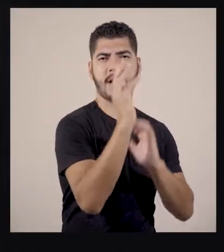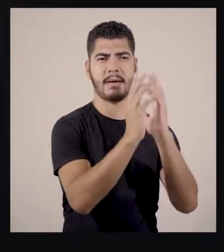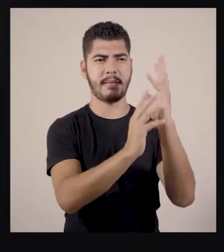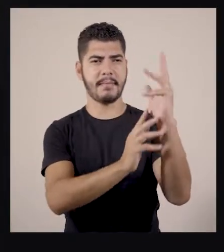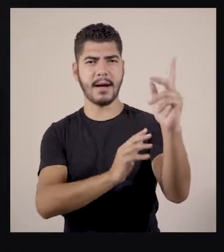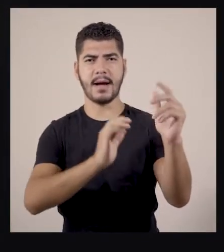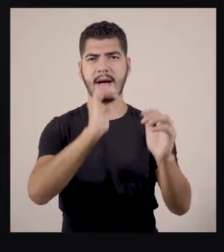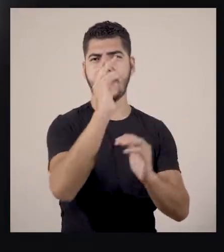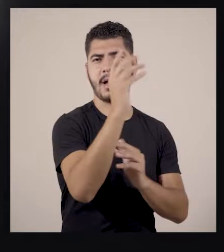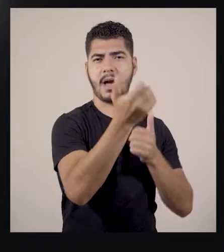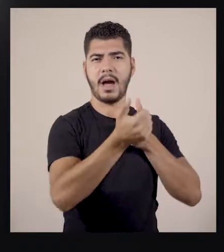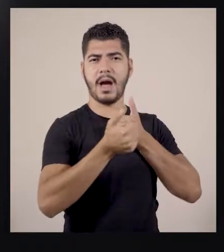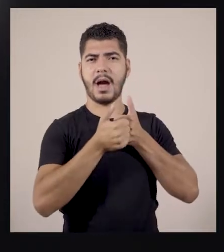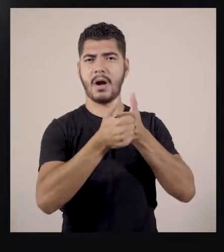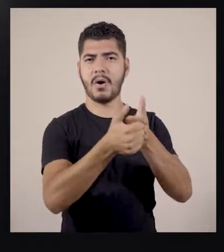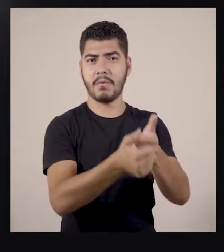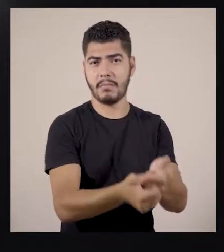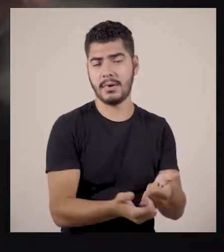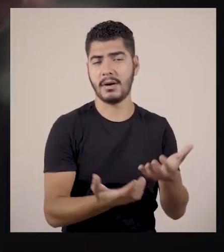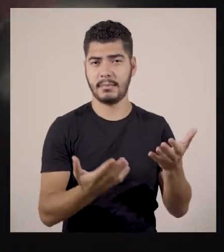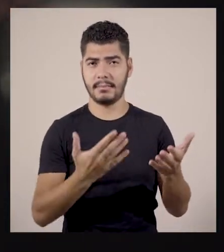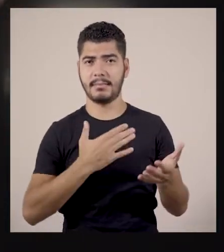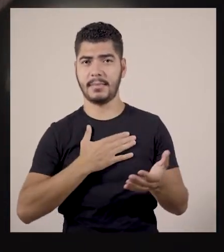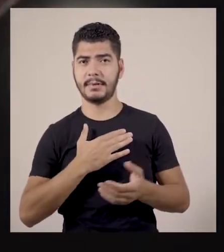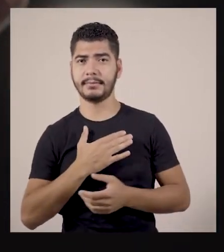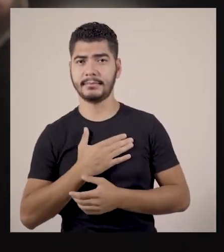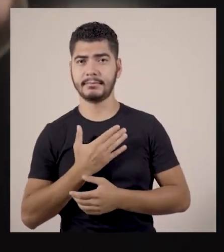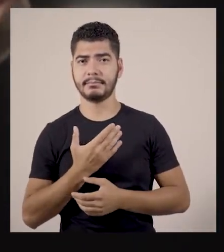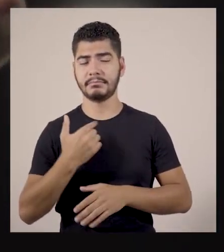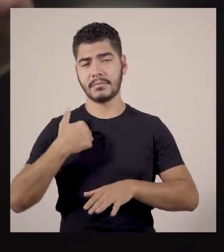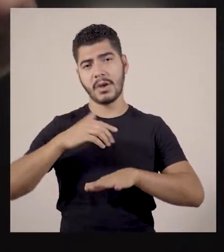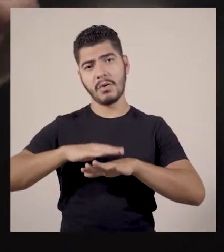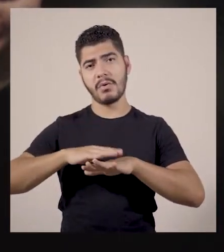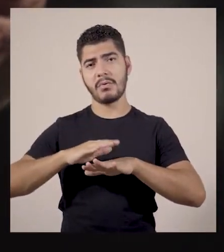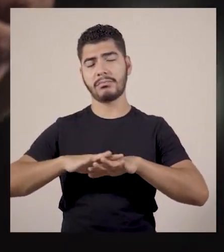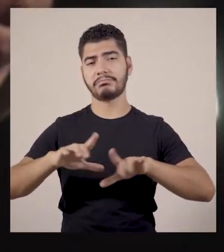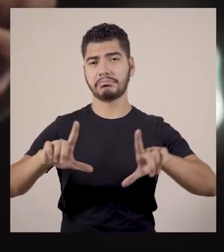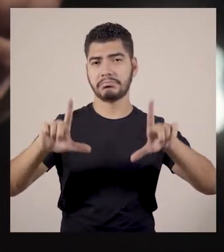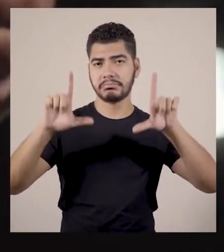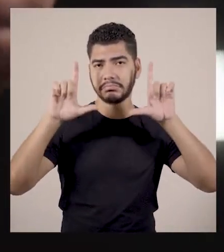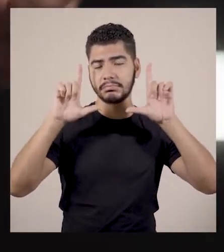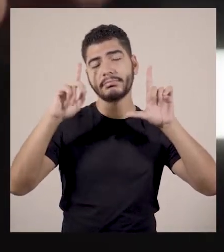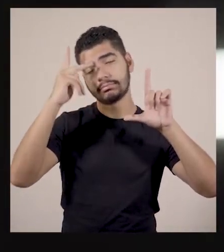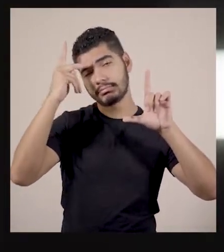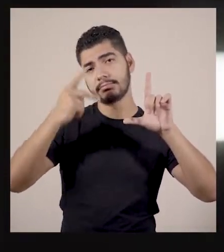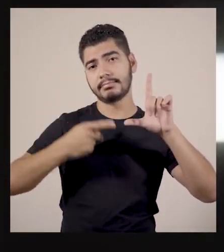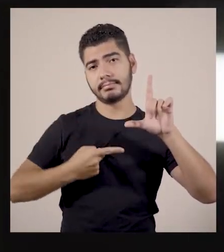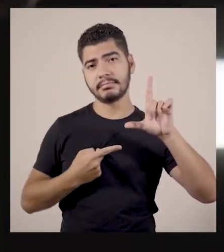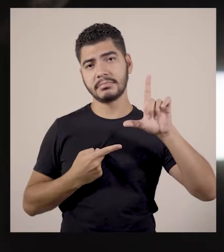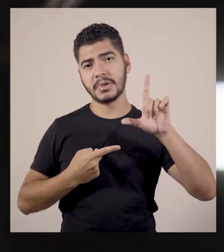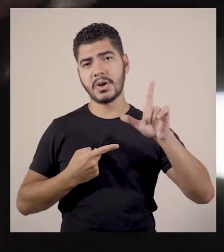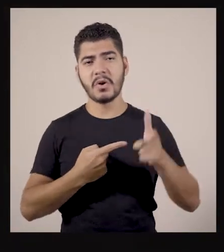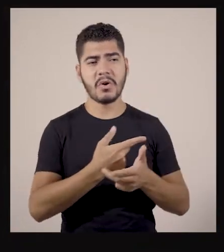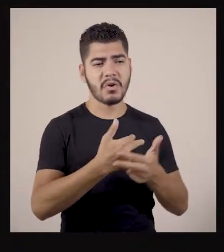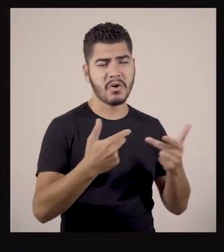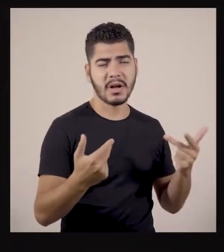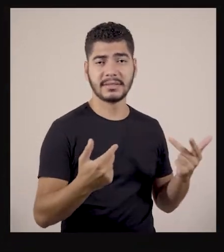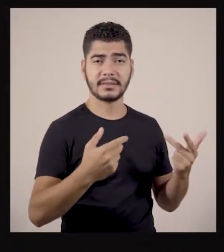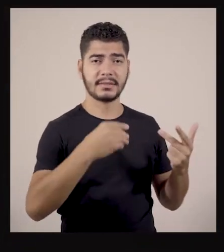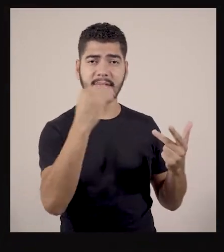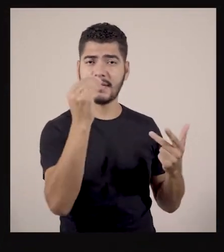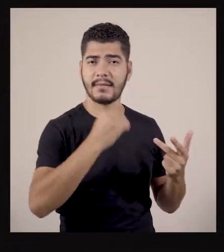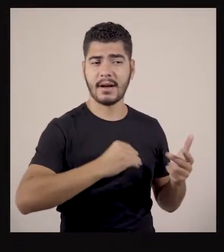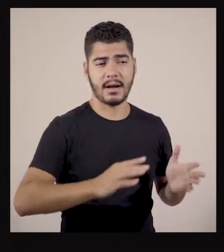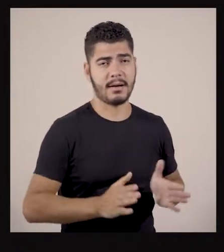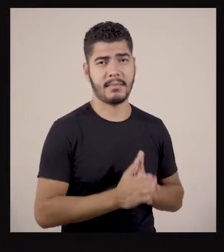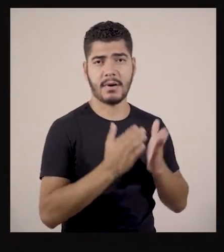matas virgens acompanham-me como um espantalho, que é o meu autorretrato. Todas as coisas frágeis